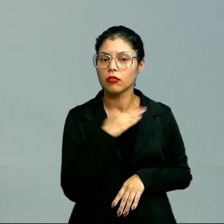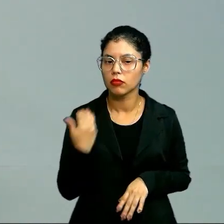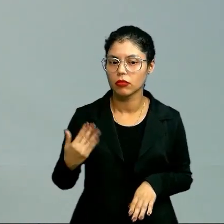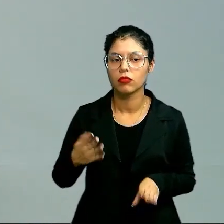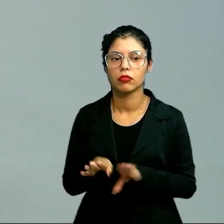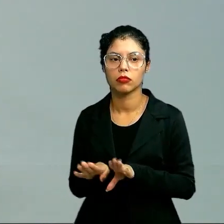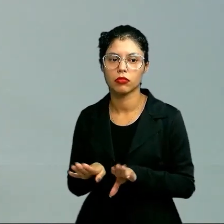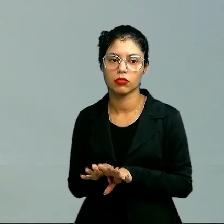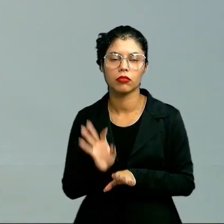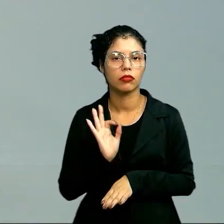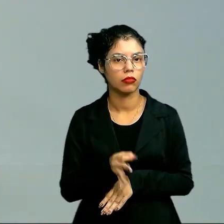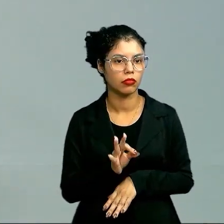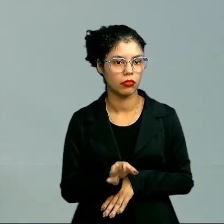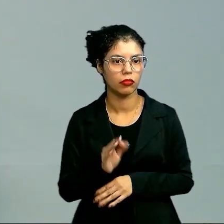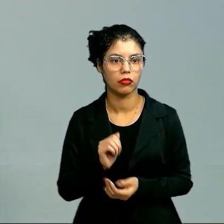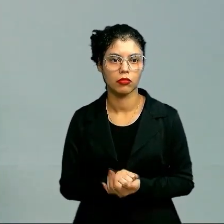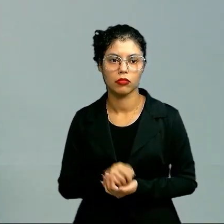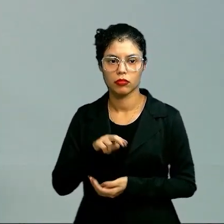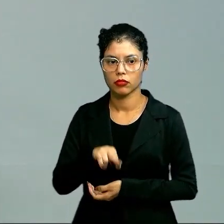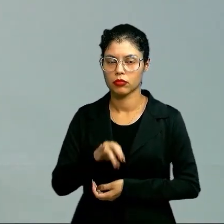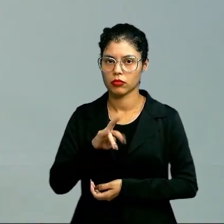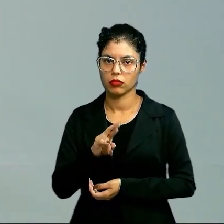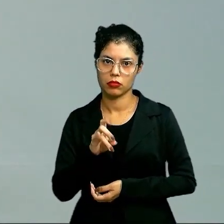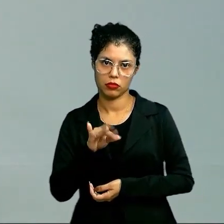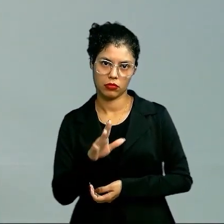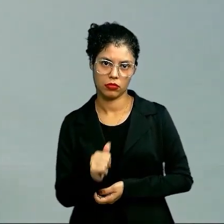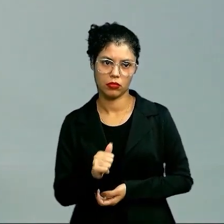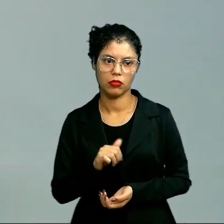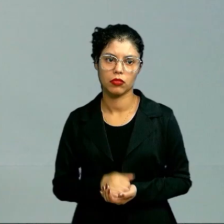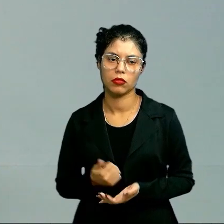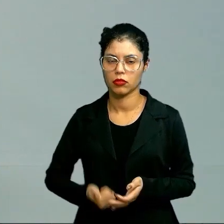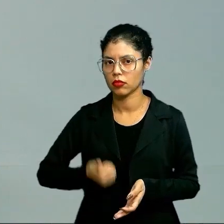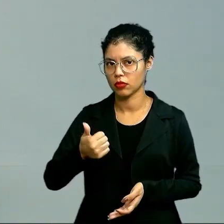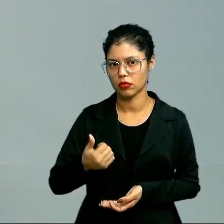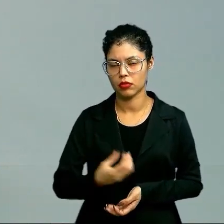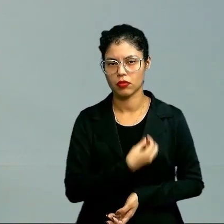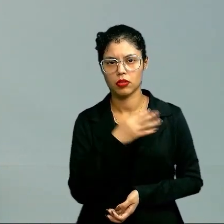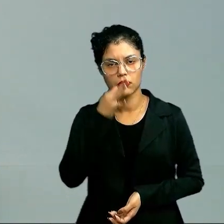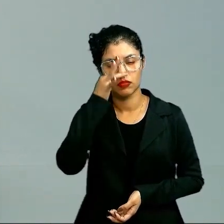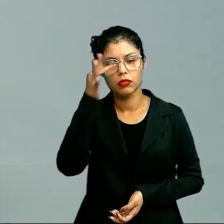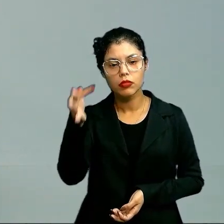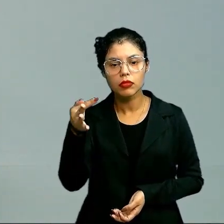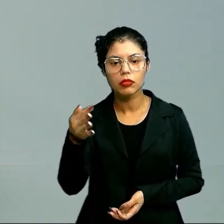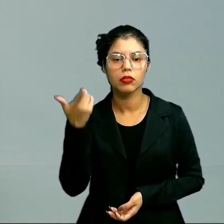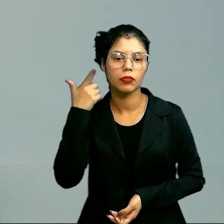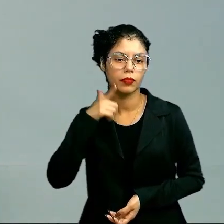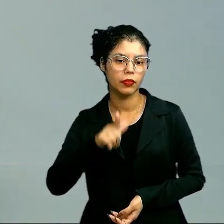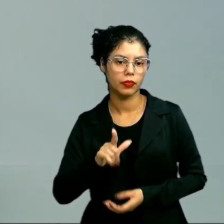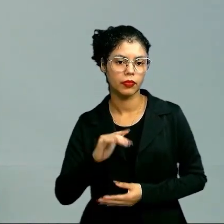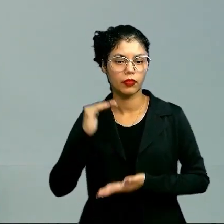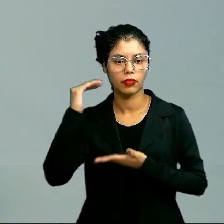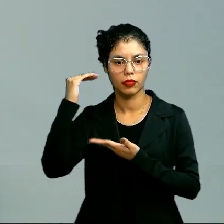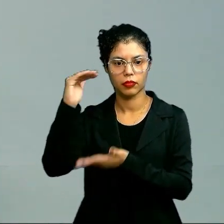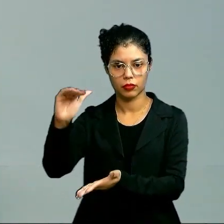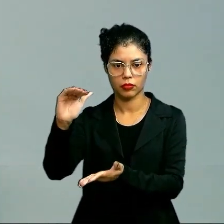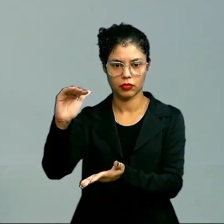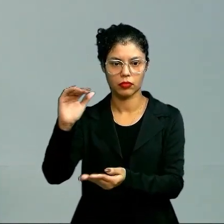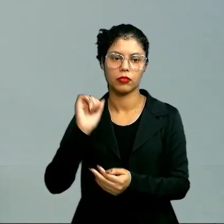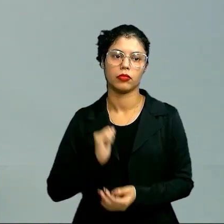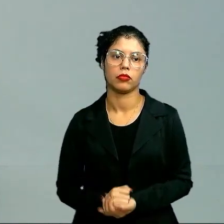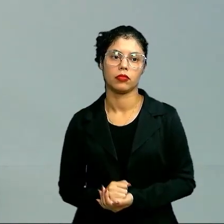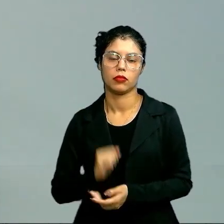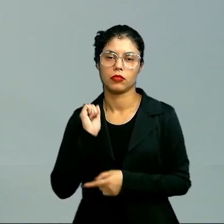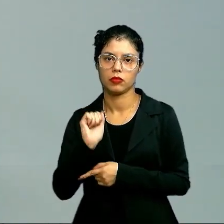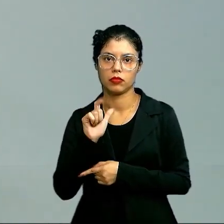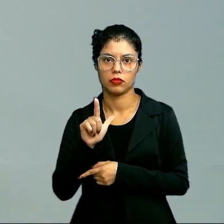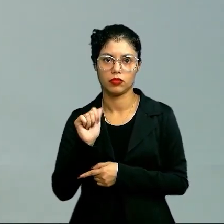também, ele é, de certa forma, um niilista, porque ele está apostando numa vida futura, querendo ganhar um prêmio de Deus, no caso aí de